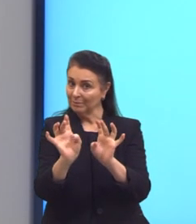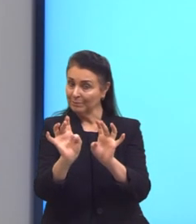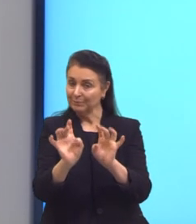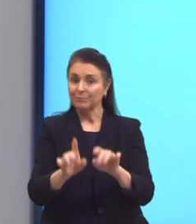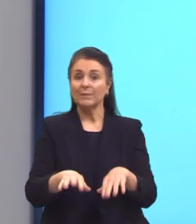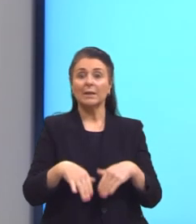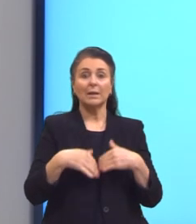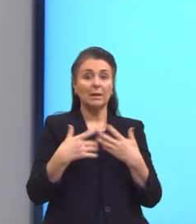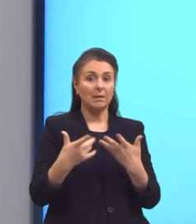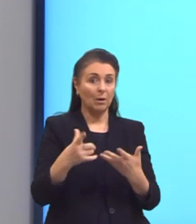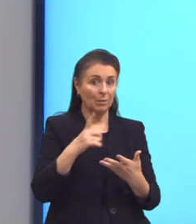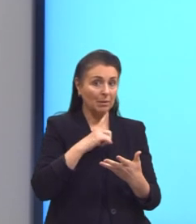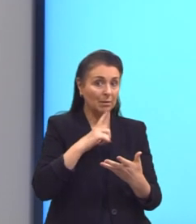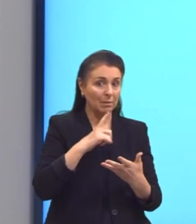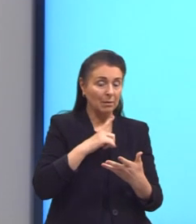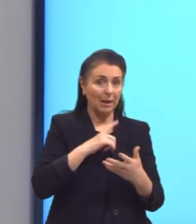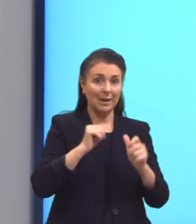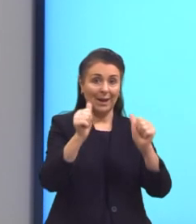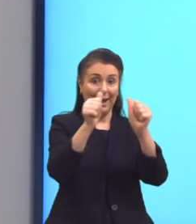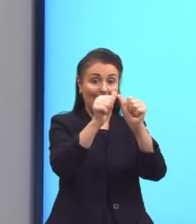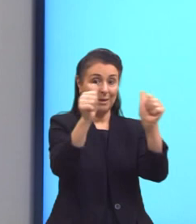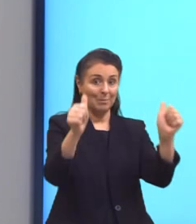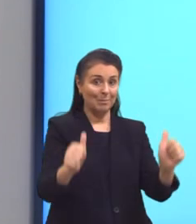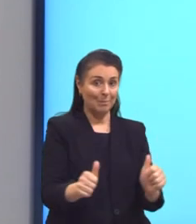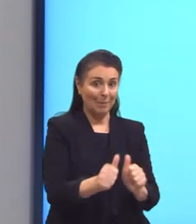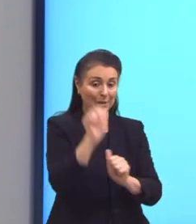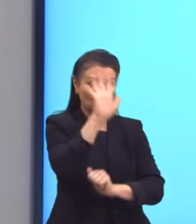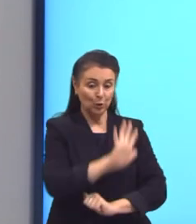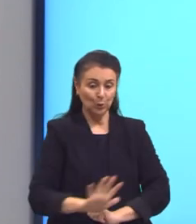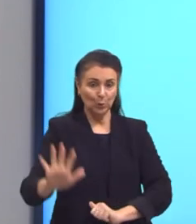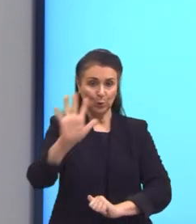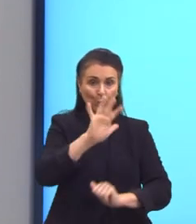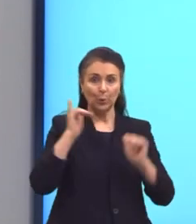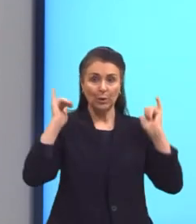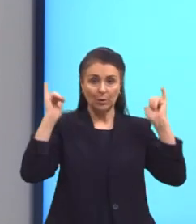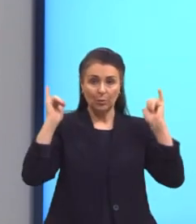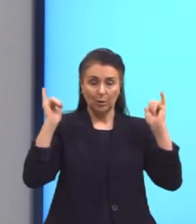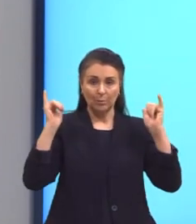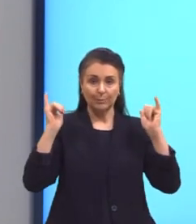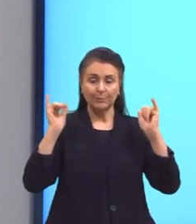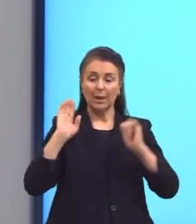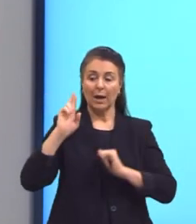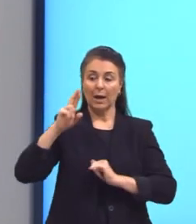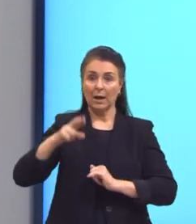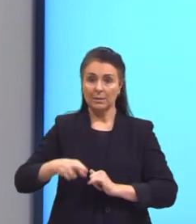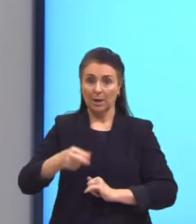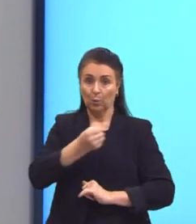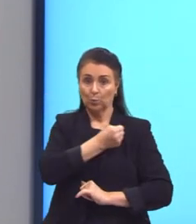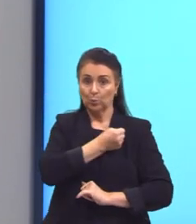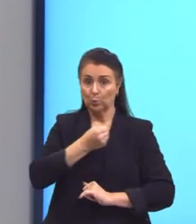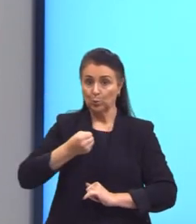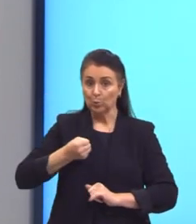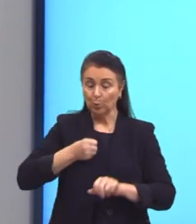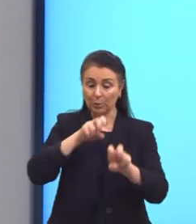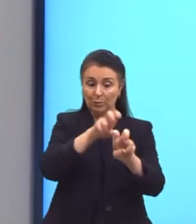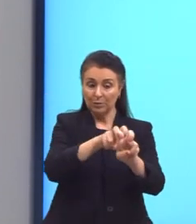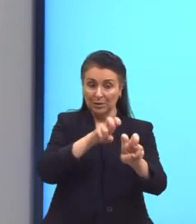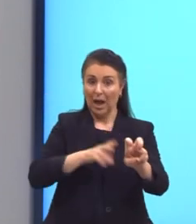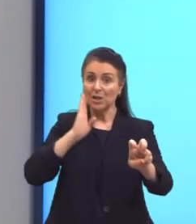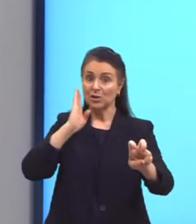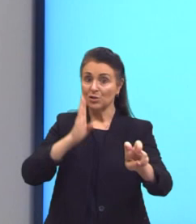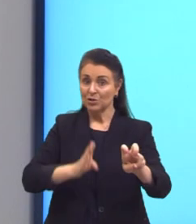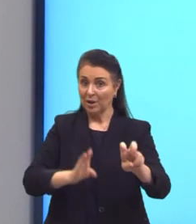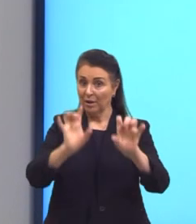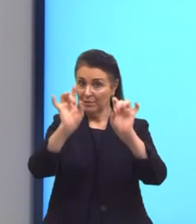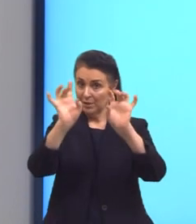Aqui temos, então, a imagem do ônibus. A razão entre o número de assentos já vendidos e o total de